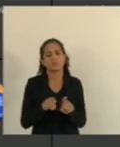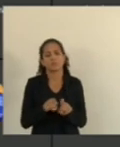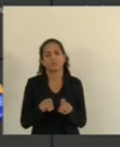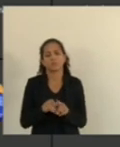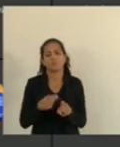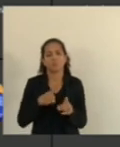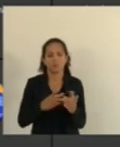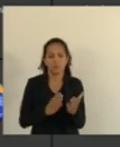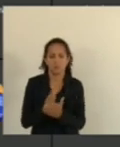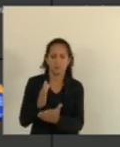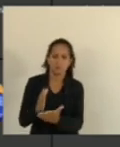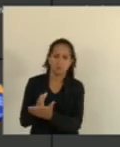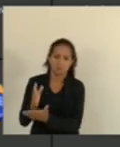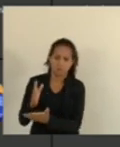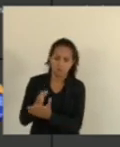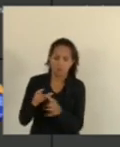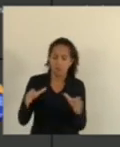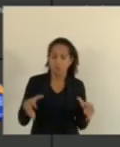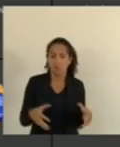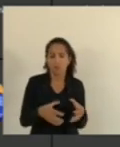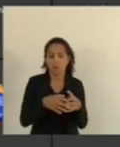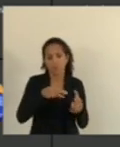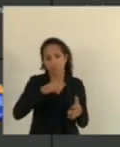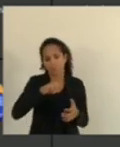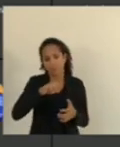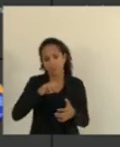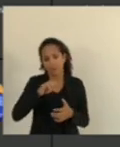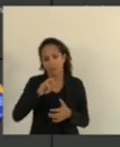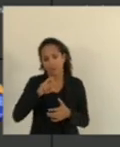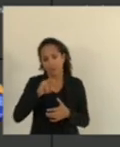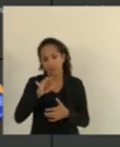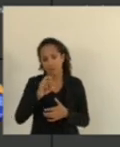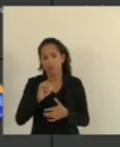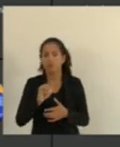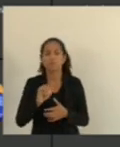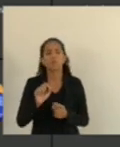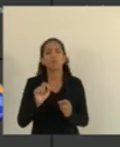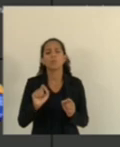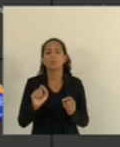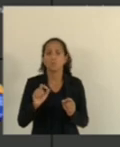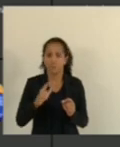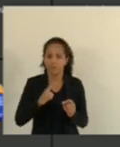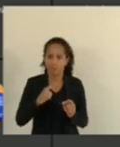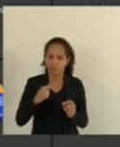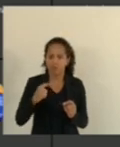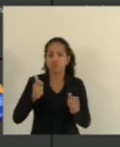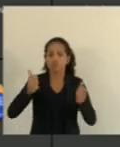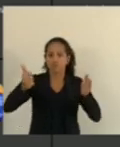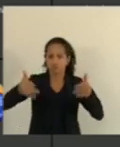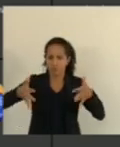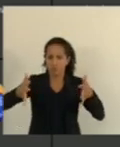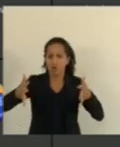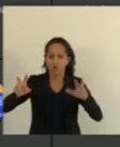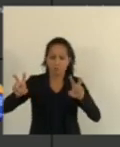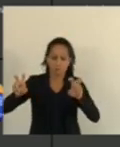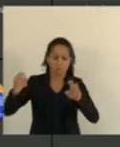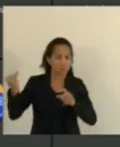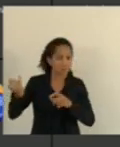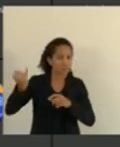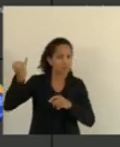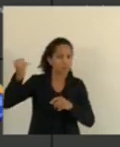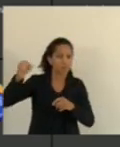aprovação Das matérias Nas comissões de mérito Em vista que Como eu já disse Da importância Da matéria